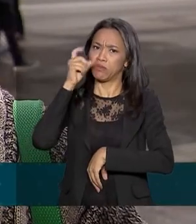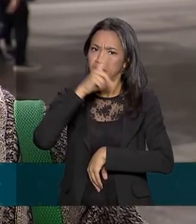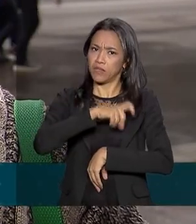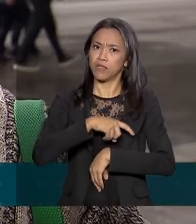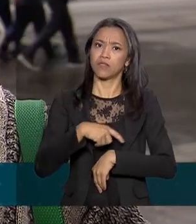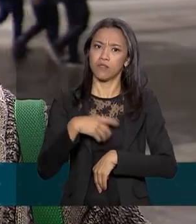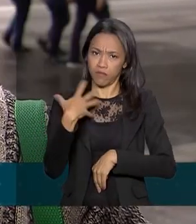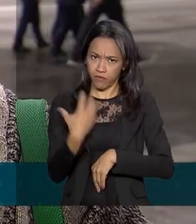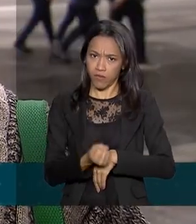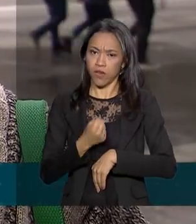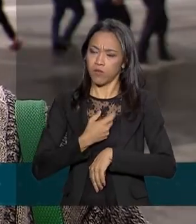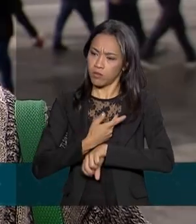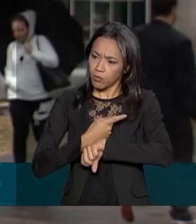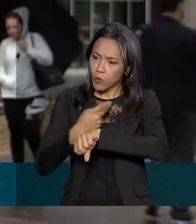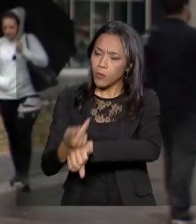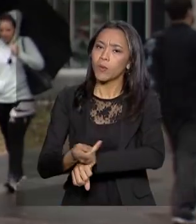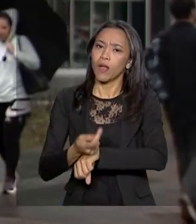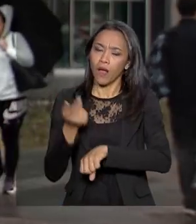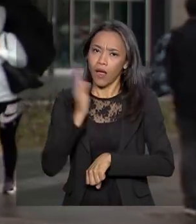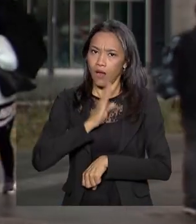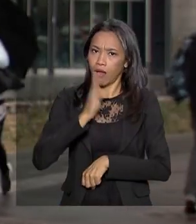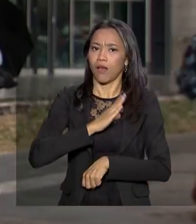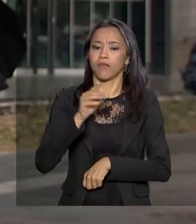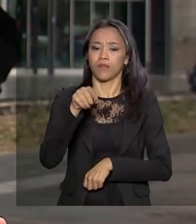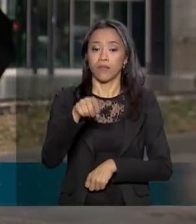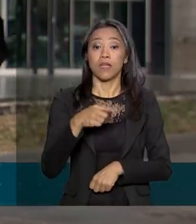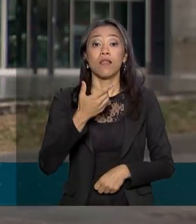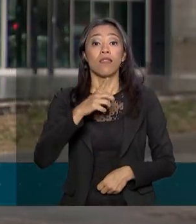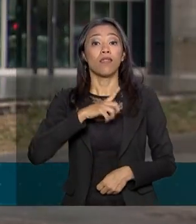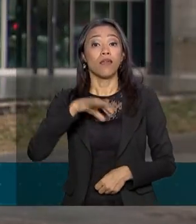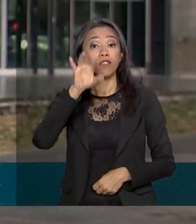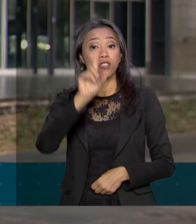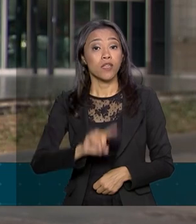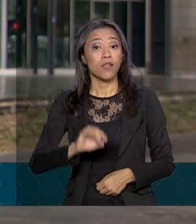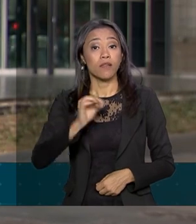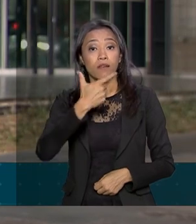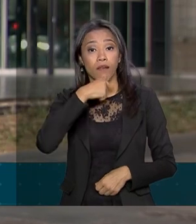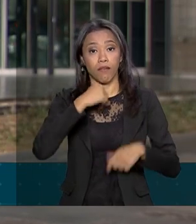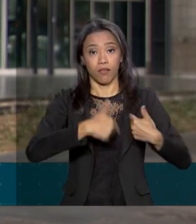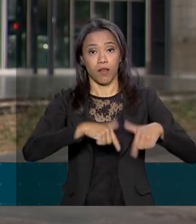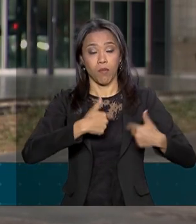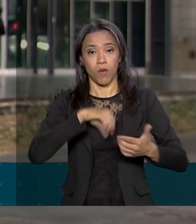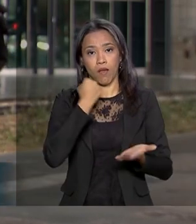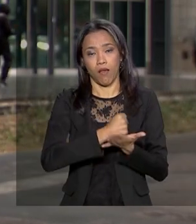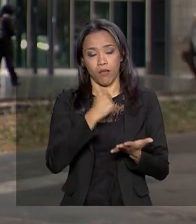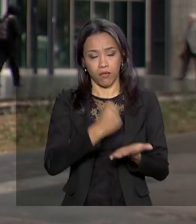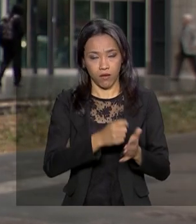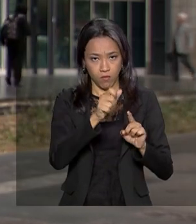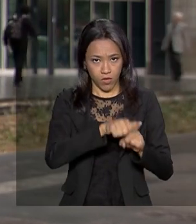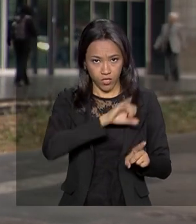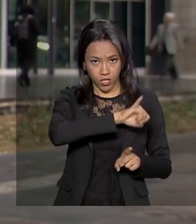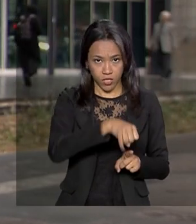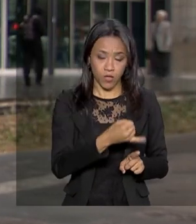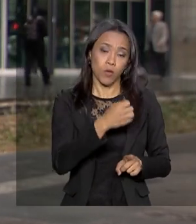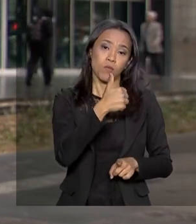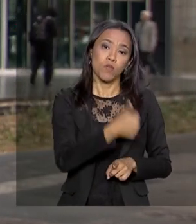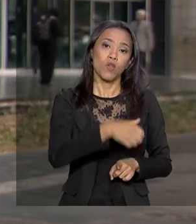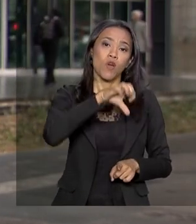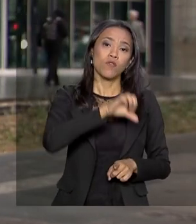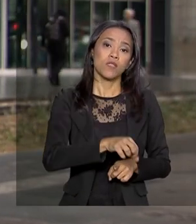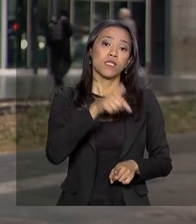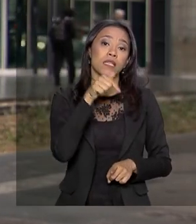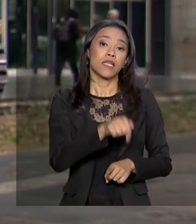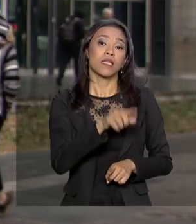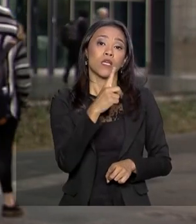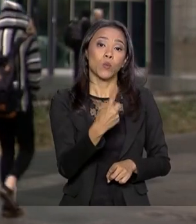a gente vai correr atrás o mais rápido possível. Tem direito ao fundo quem trabalhou com carteira assinada entre janeiro de 1971